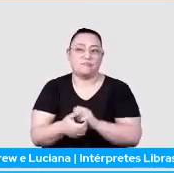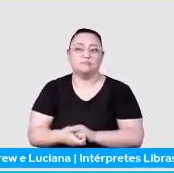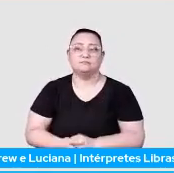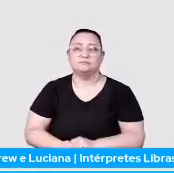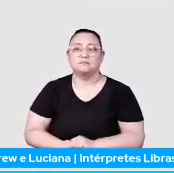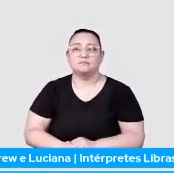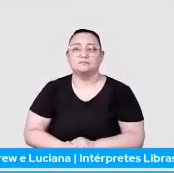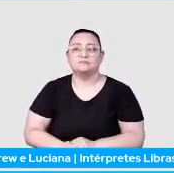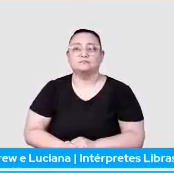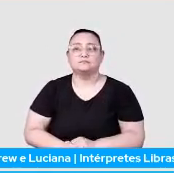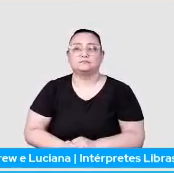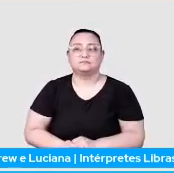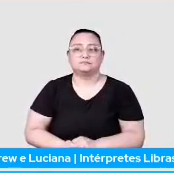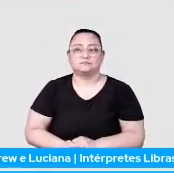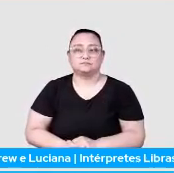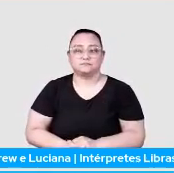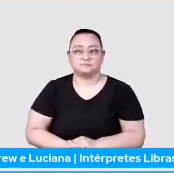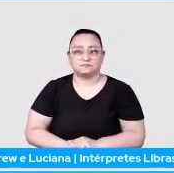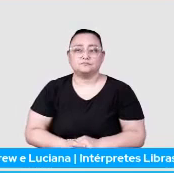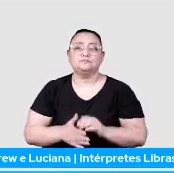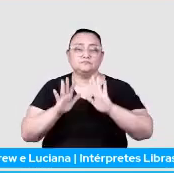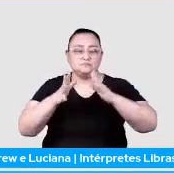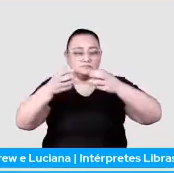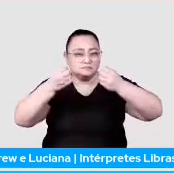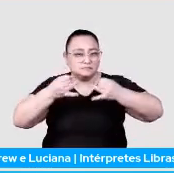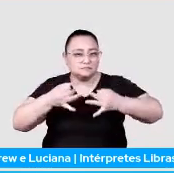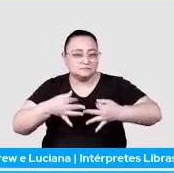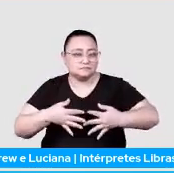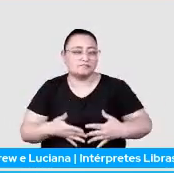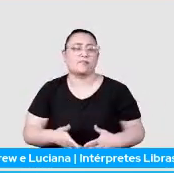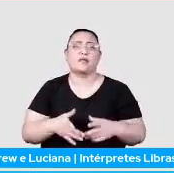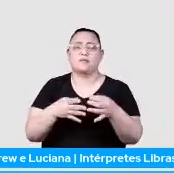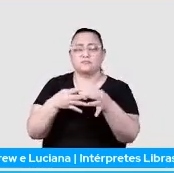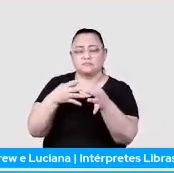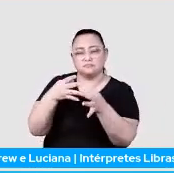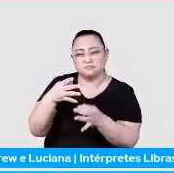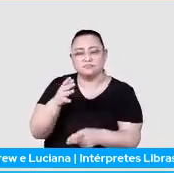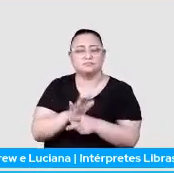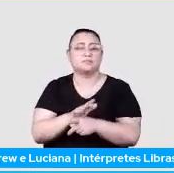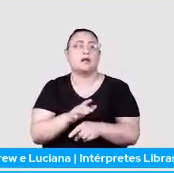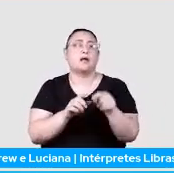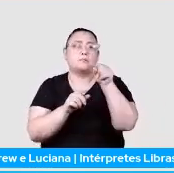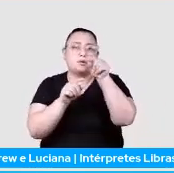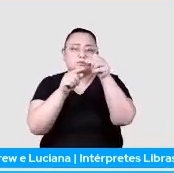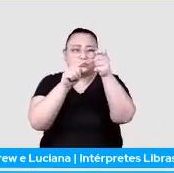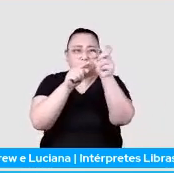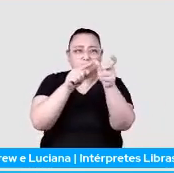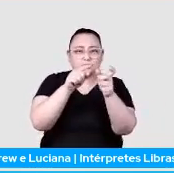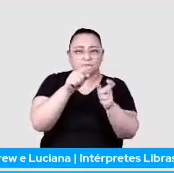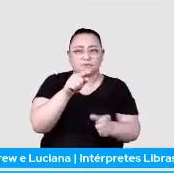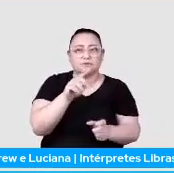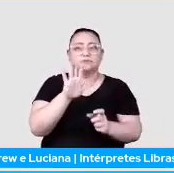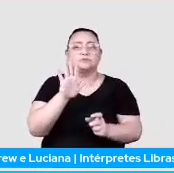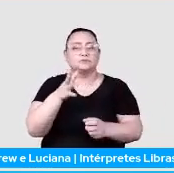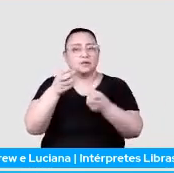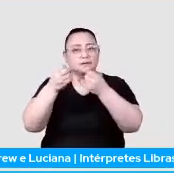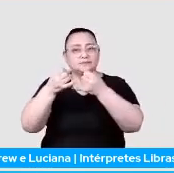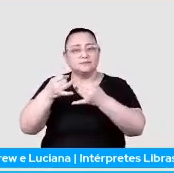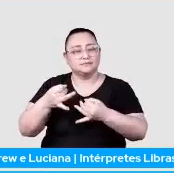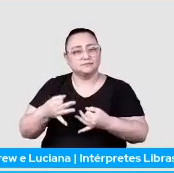Tá, eu já expliquei o que são as extensões, eu já expliquei o que são os sinos, eu já expliquei o é o